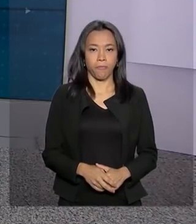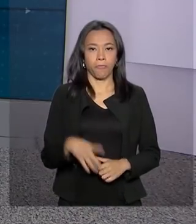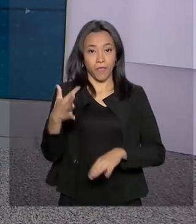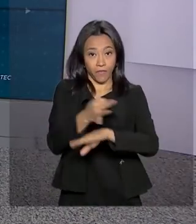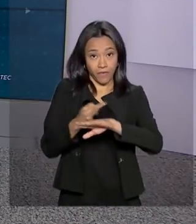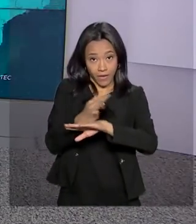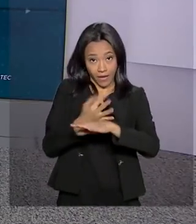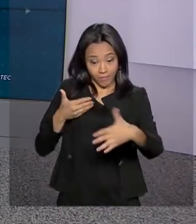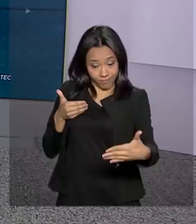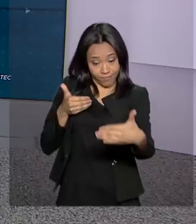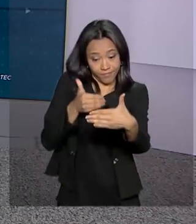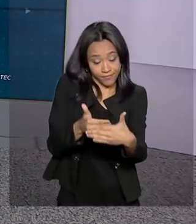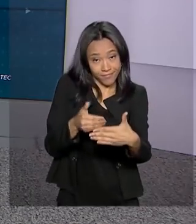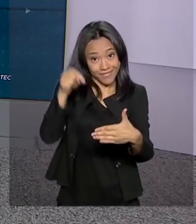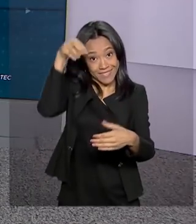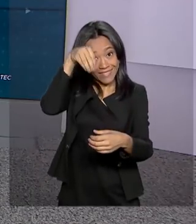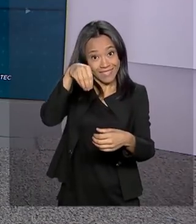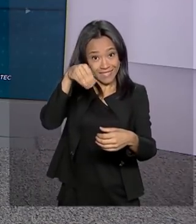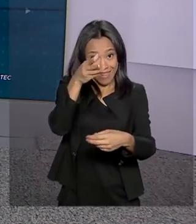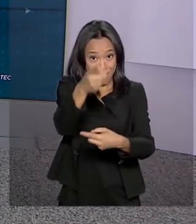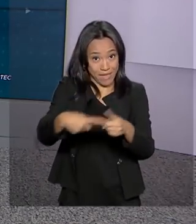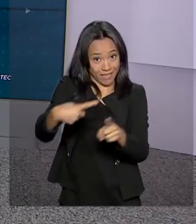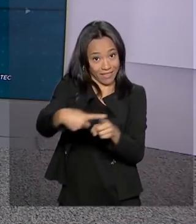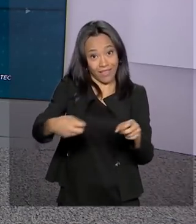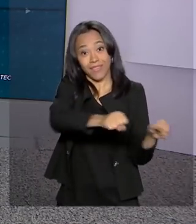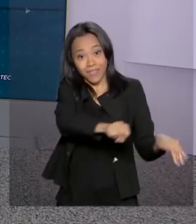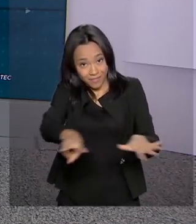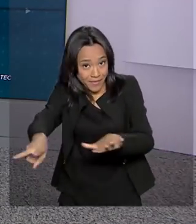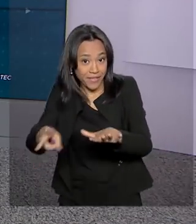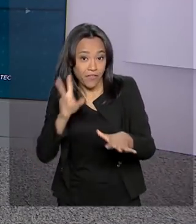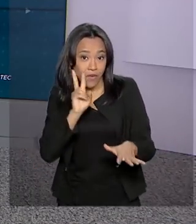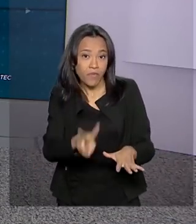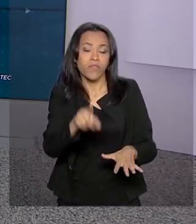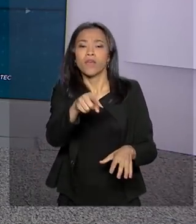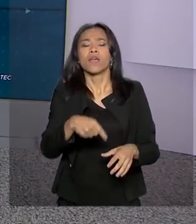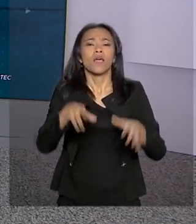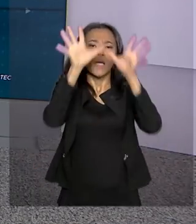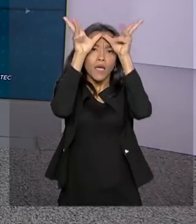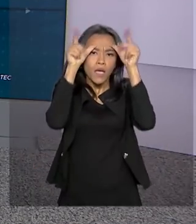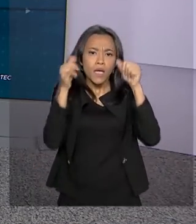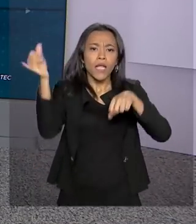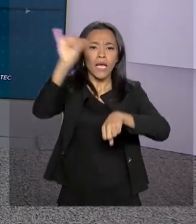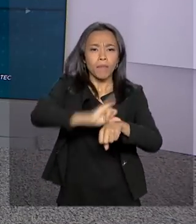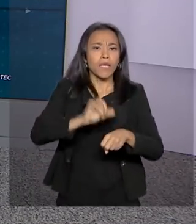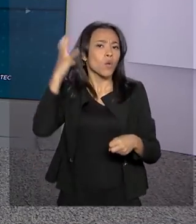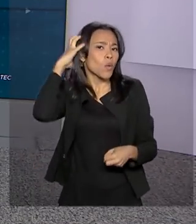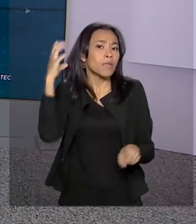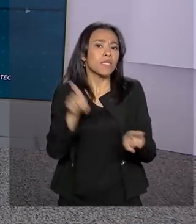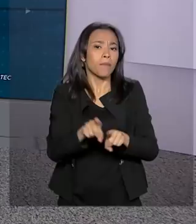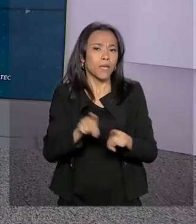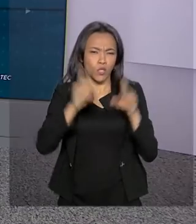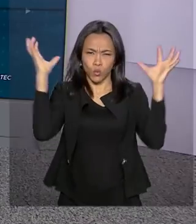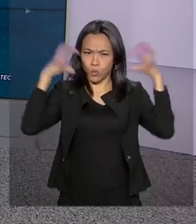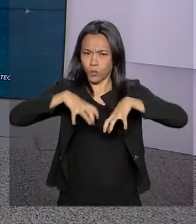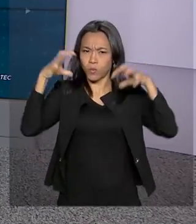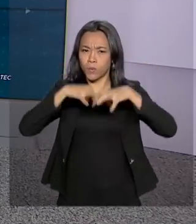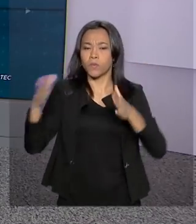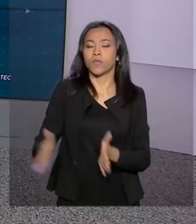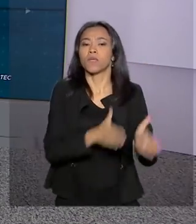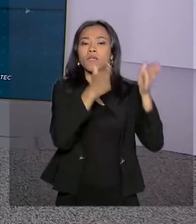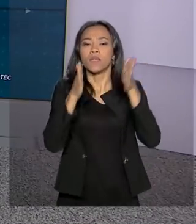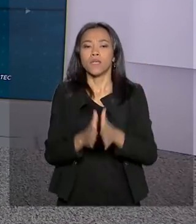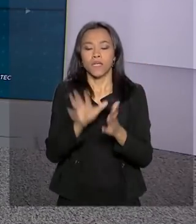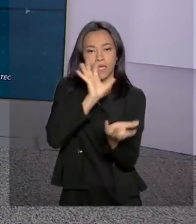Feriado chegando no meio da semana, né? Vamos então ao mapa. Olha, em Rio Branco e em Cuiabá nós temos pancadas de chuva. Em